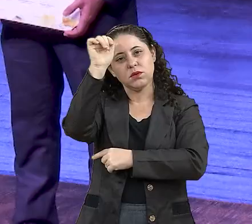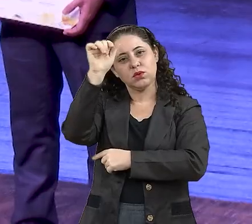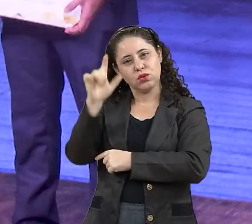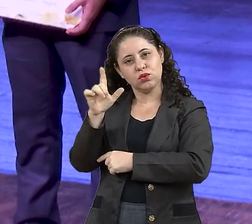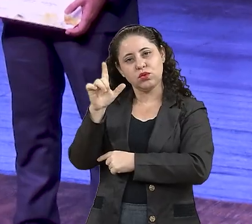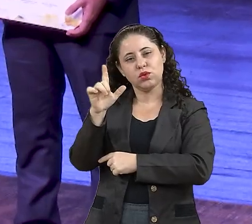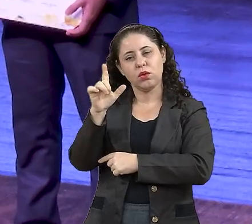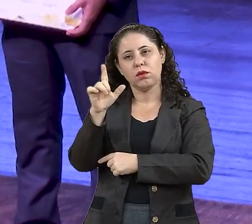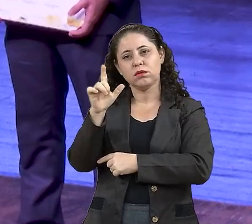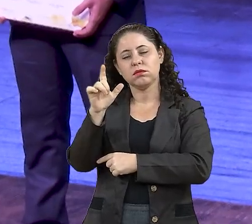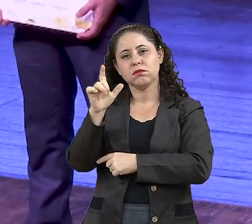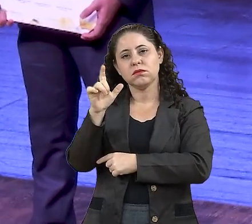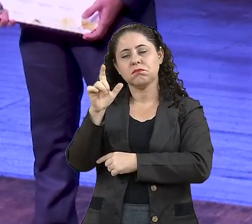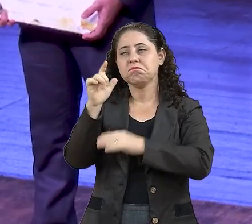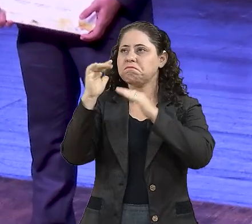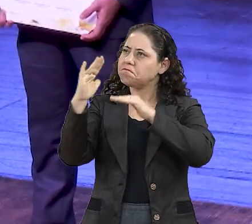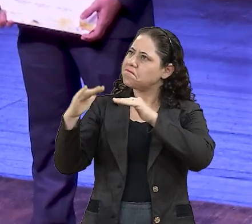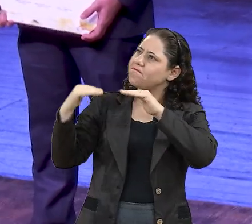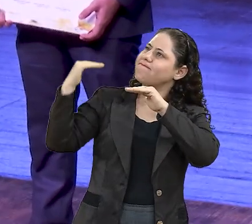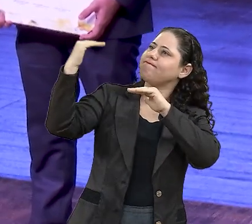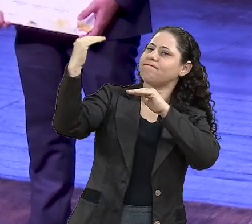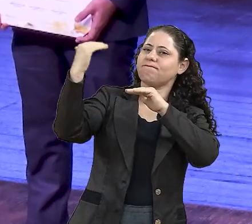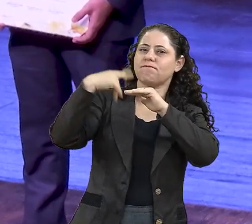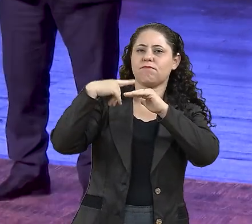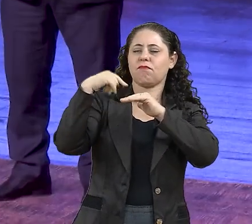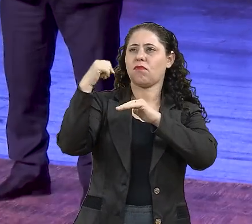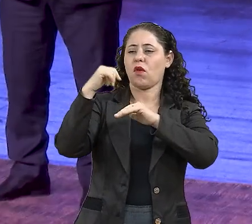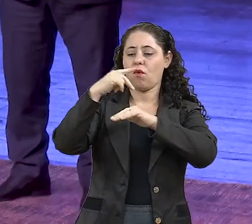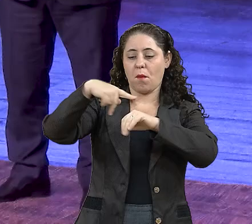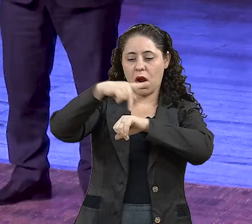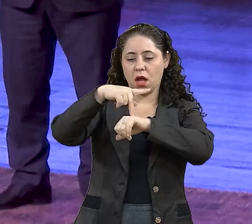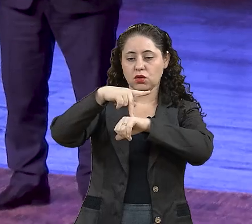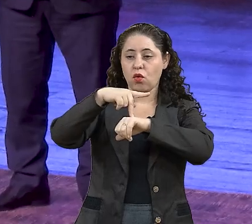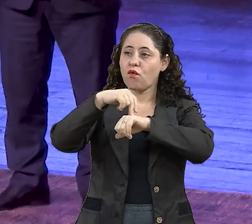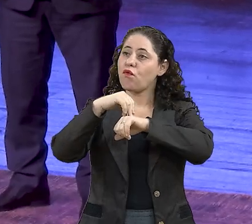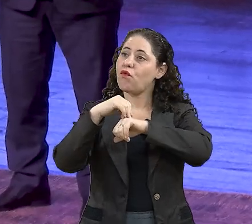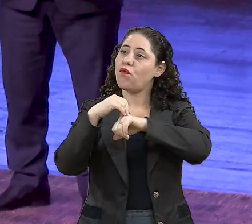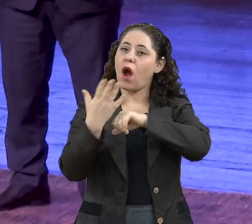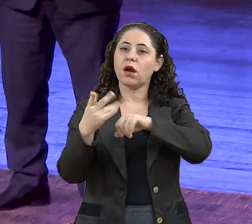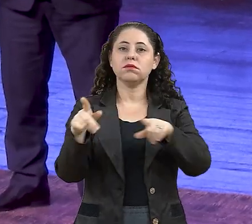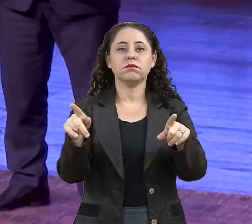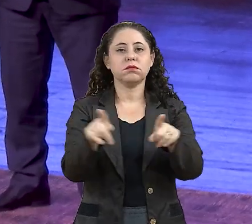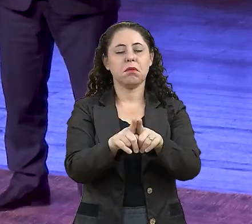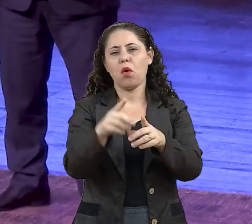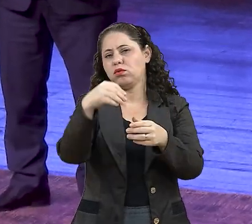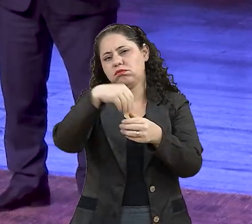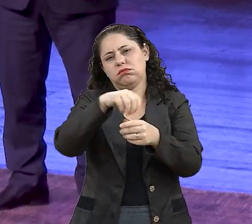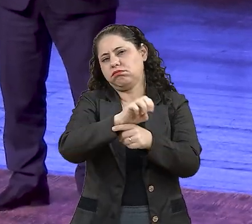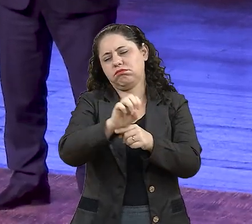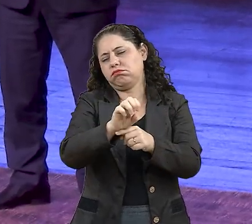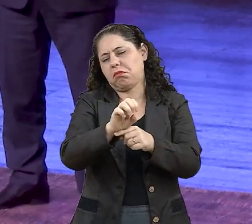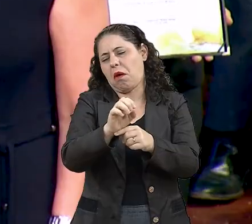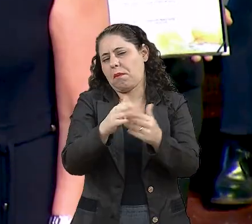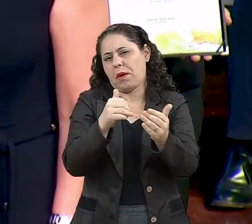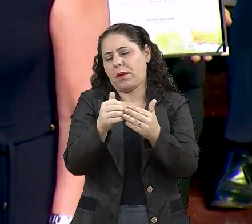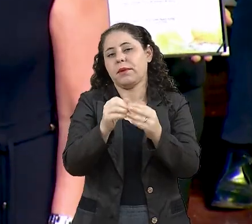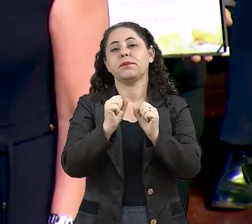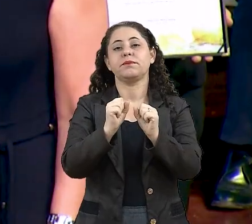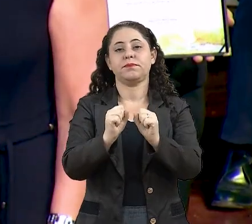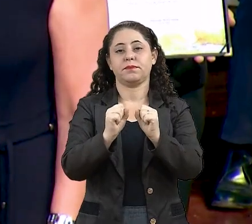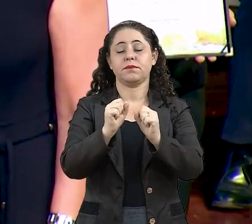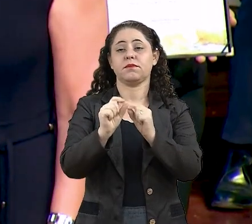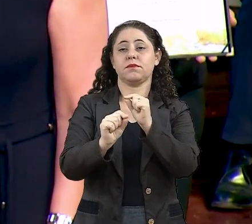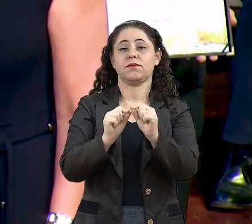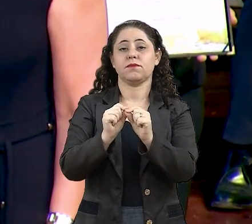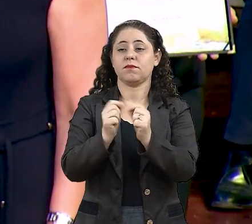a nível nacional, a nível internacional, ou que seja mesmo aqui dentro do estado, ele